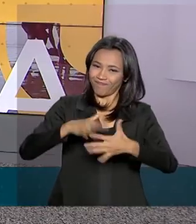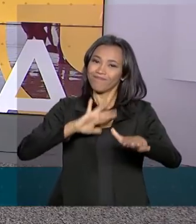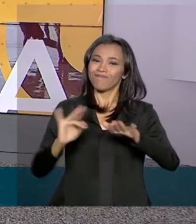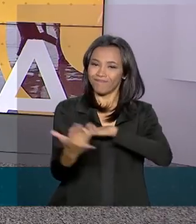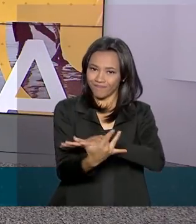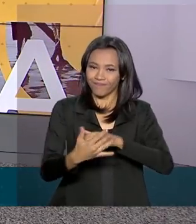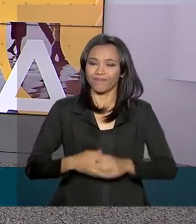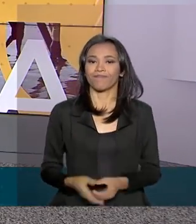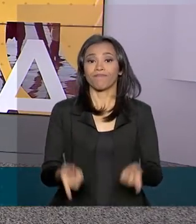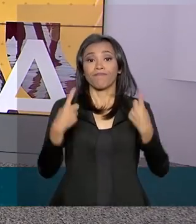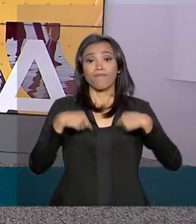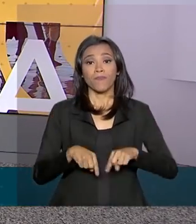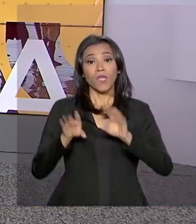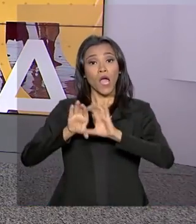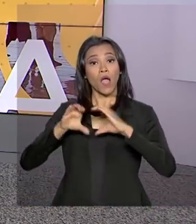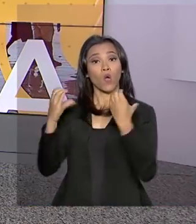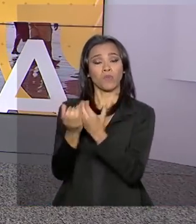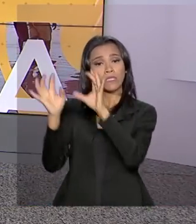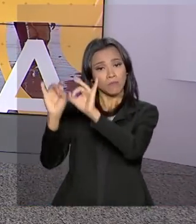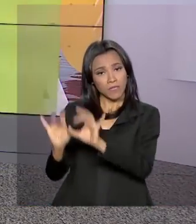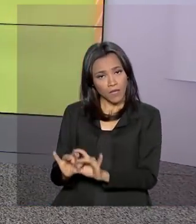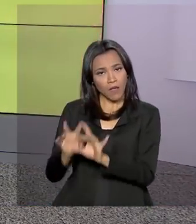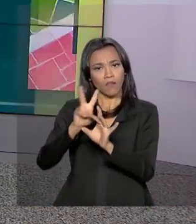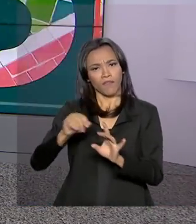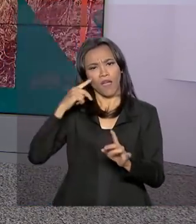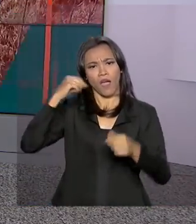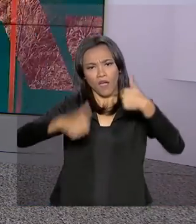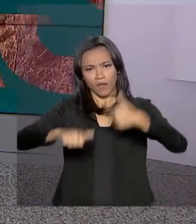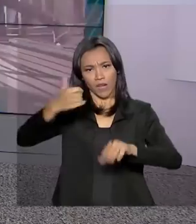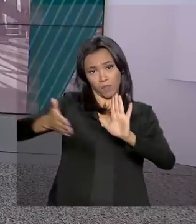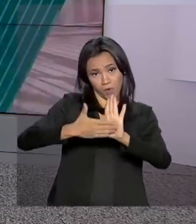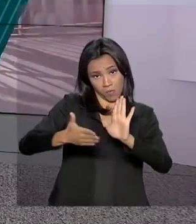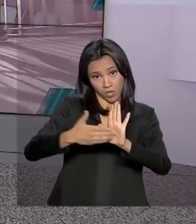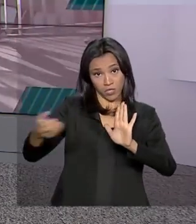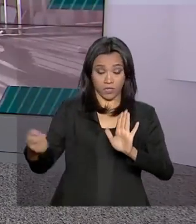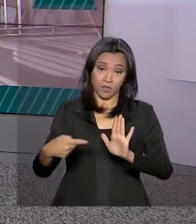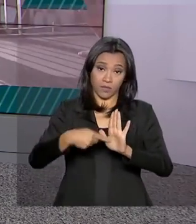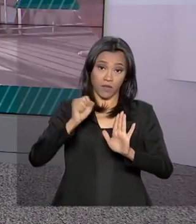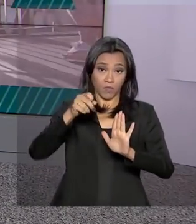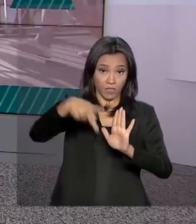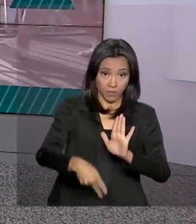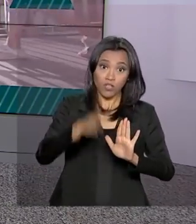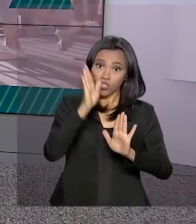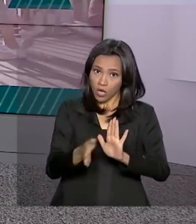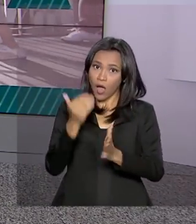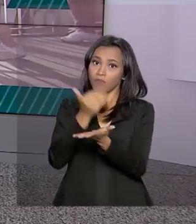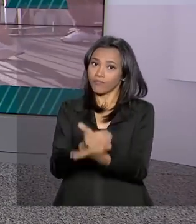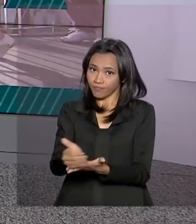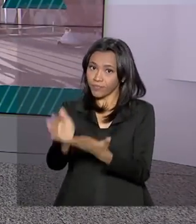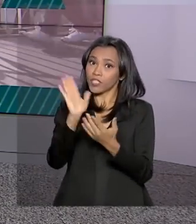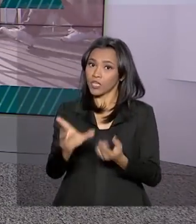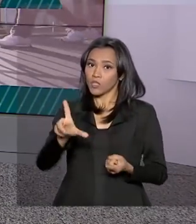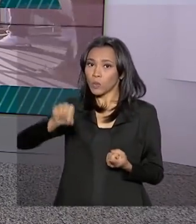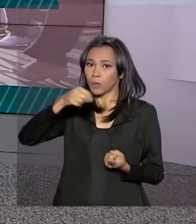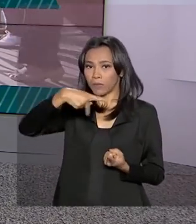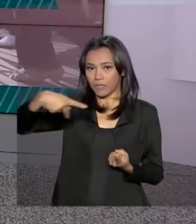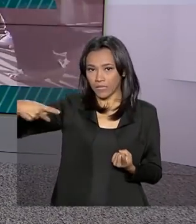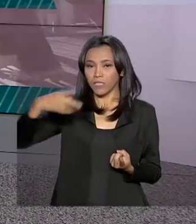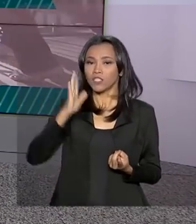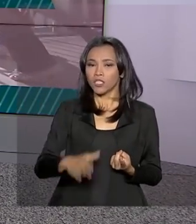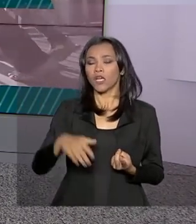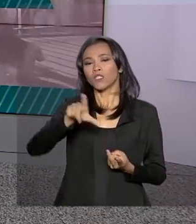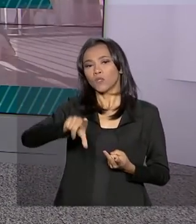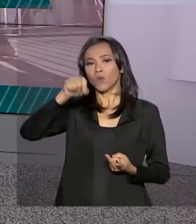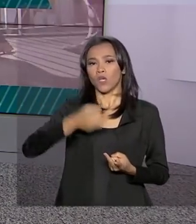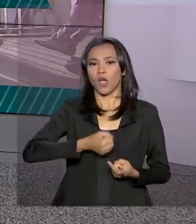Comissão Especial que vai analisar a nova Previdência na Câmara dos Deputados é instalada e já tem presidente e relator. A